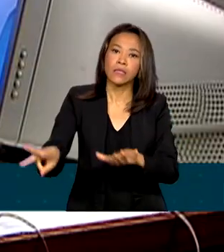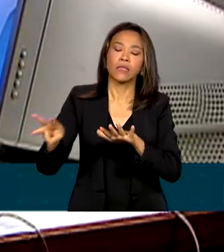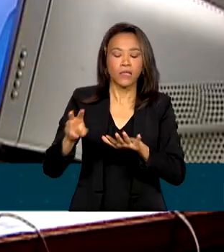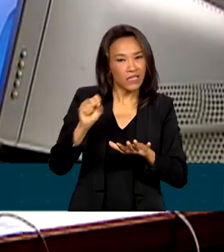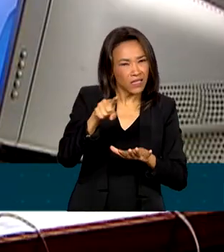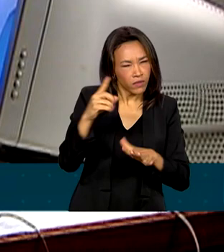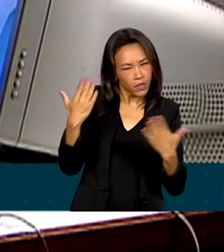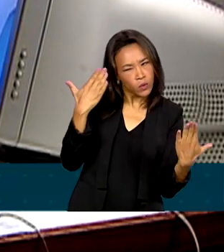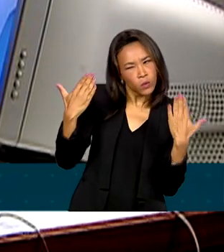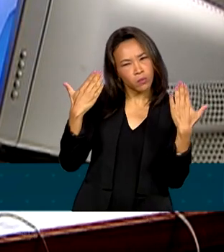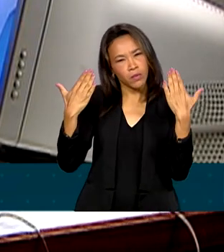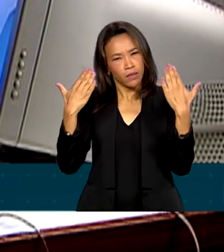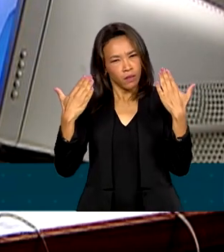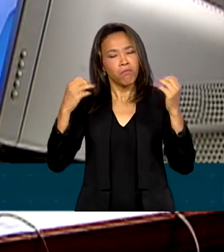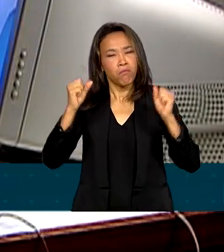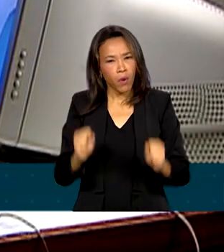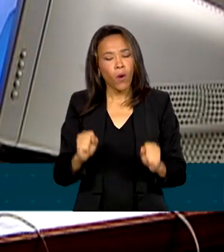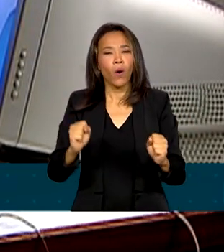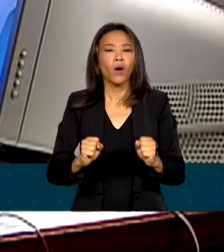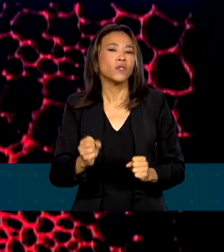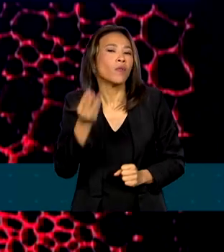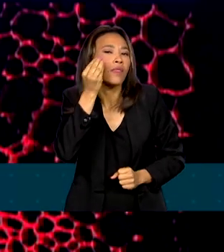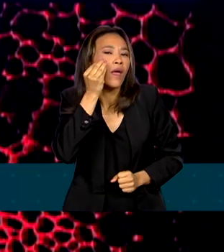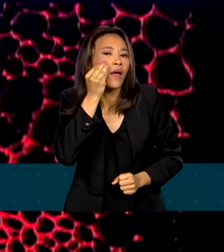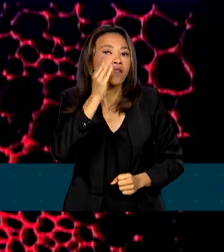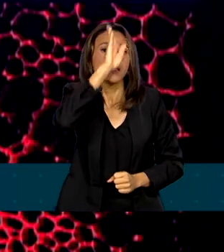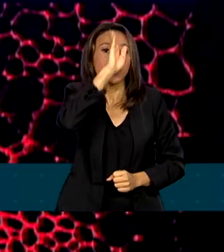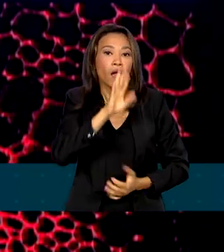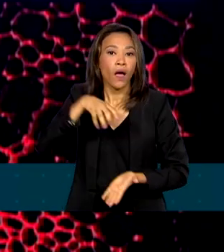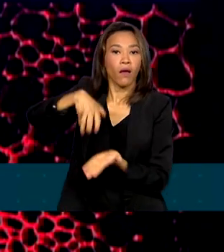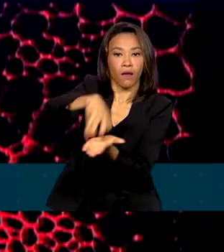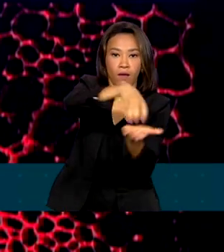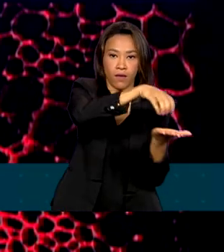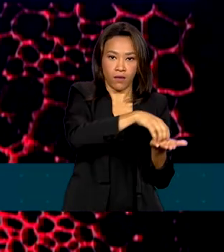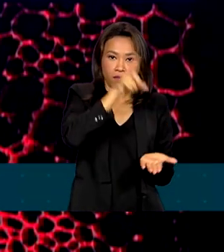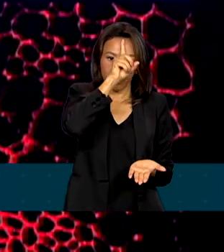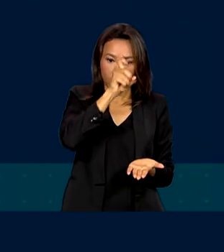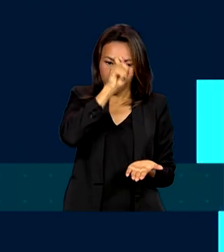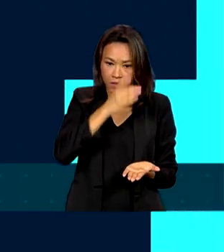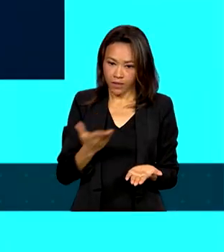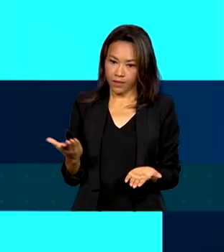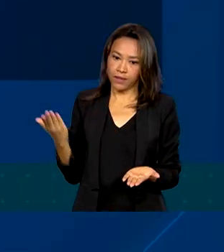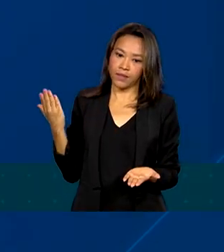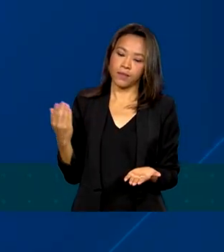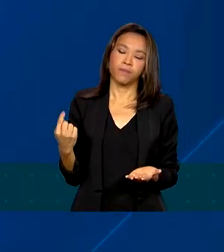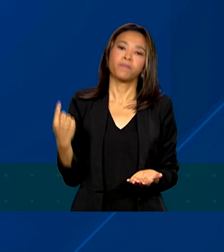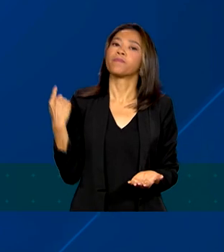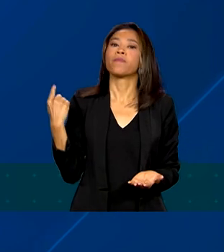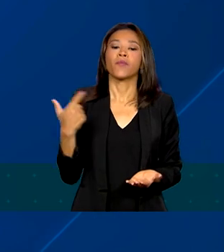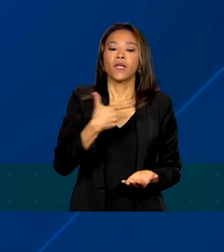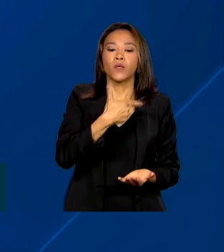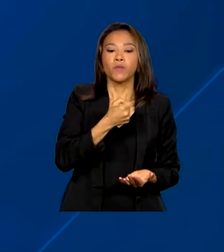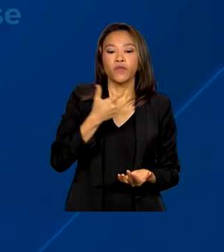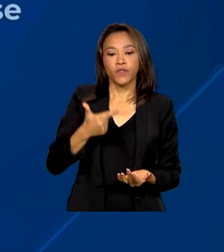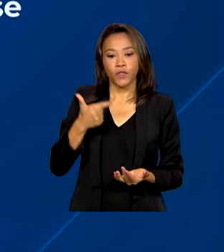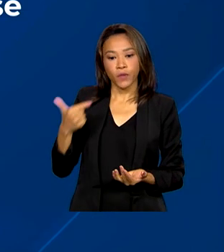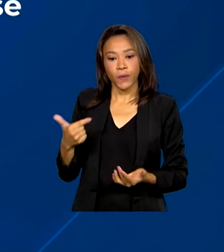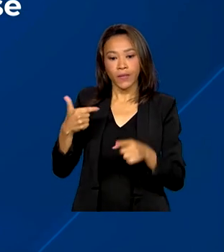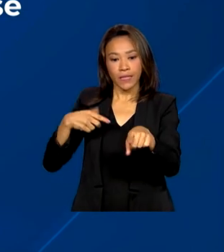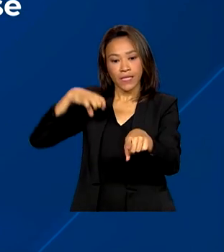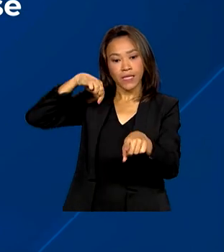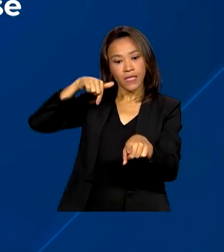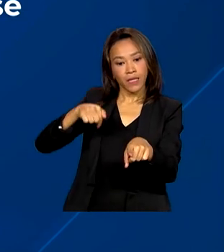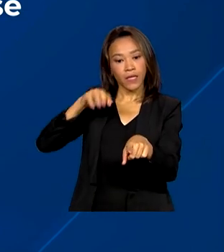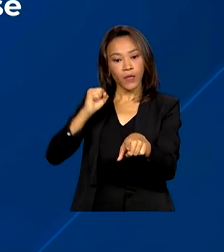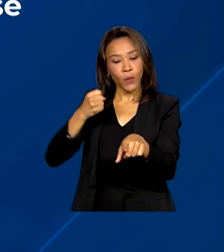suspeita, o teste pode ser feito de graça nas unidades básicas de saúde. Em 2022, 78